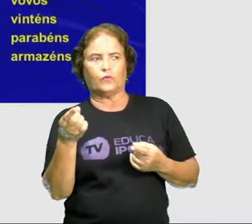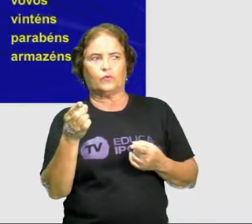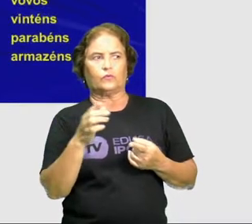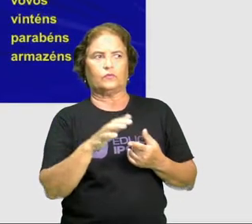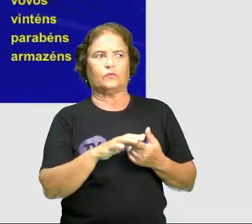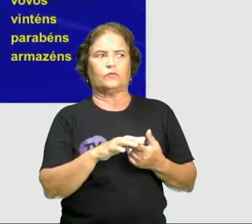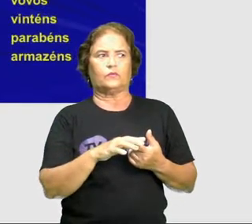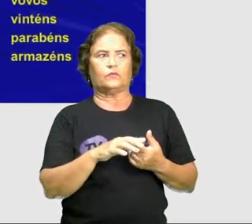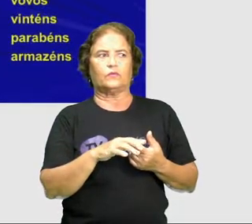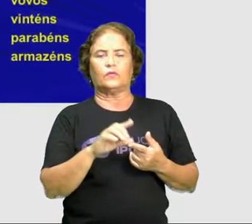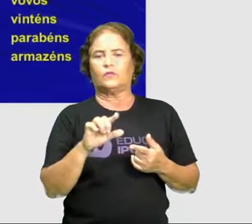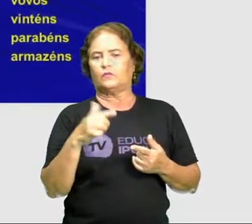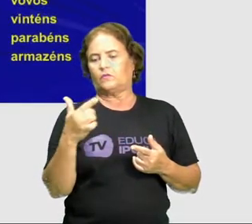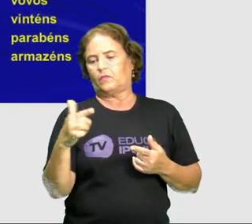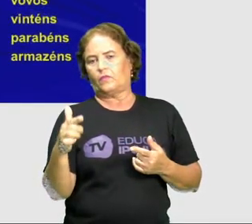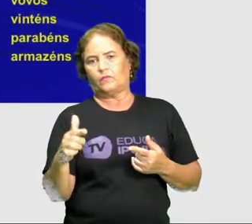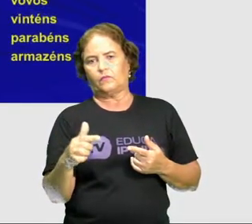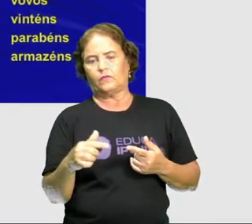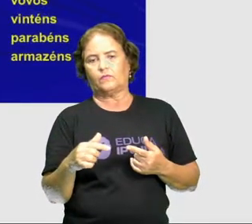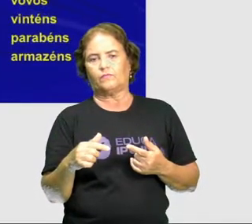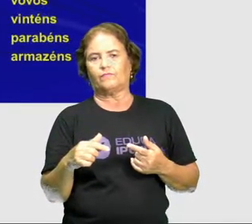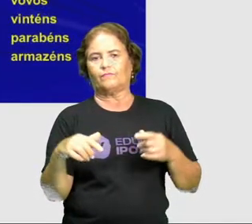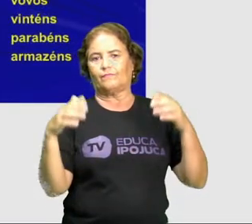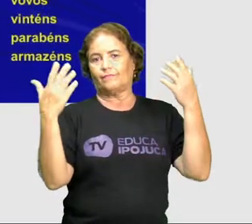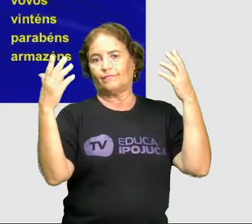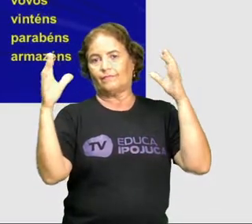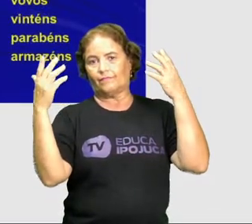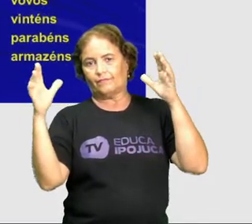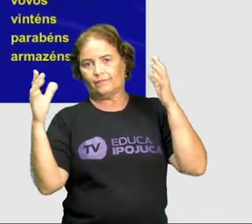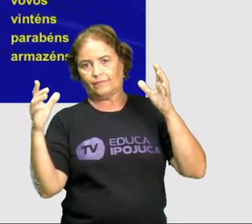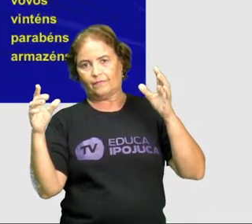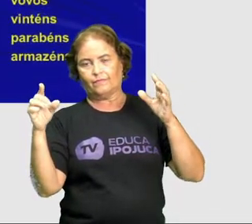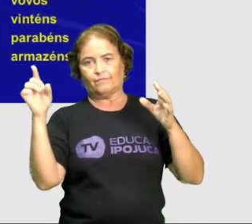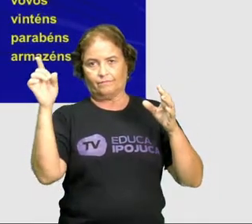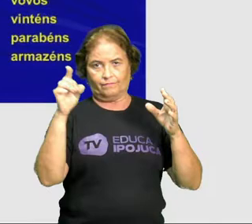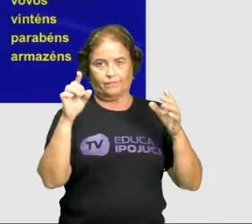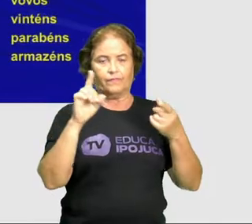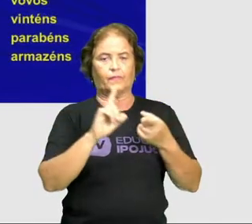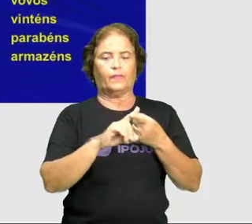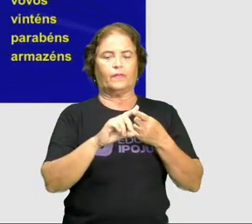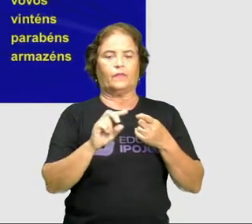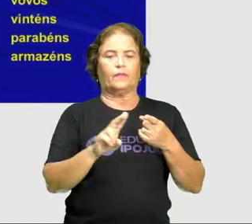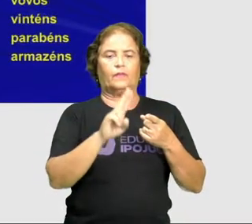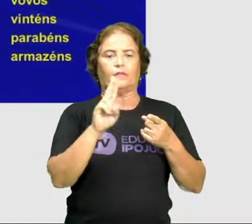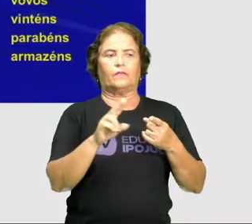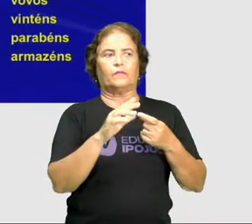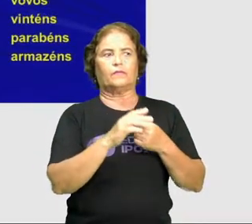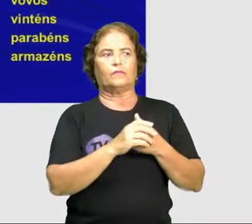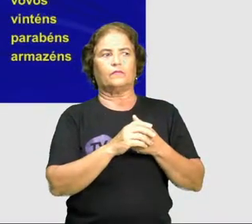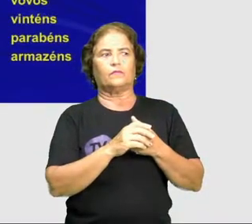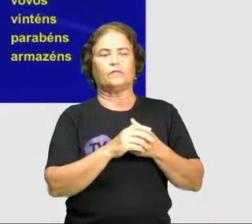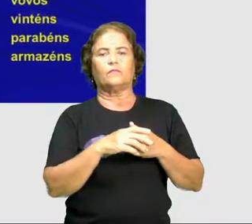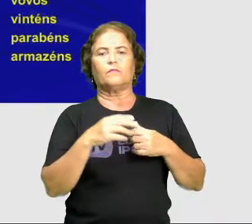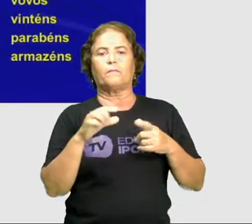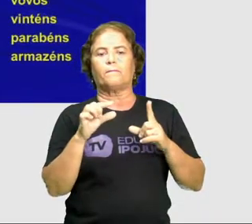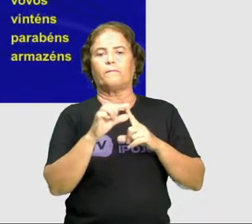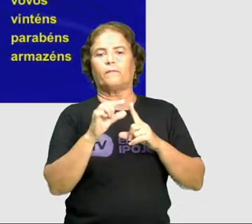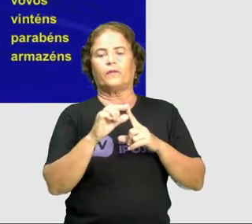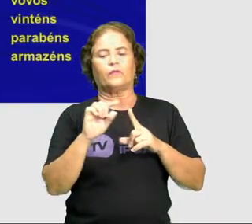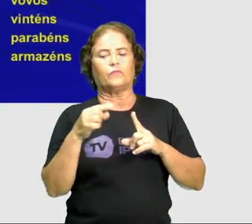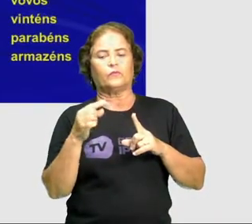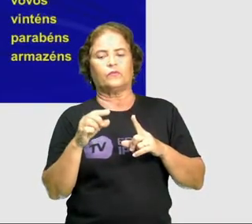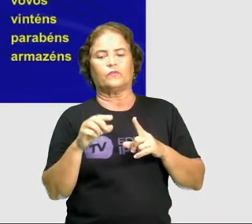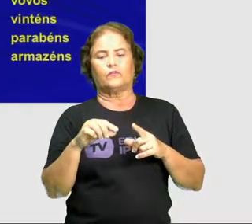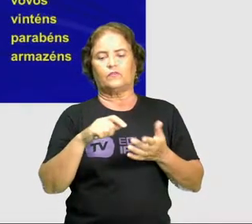palavras que também não estão aqui. Tem parabéns, que é com acento agudo. Então, a gente também tem palavras que podem ser escritas de outra